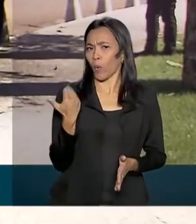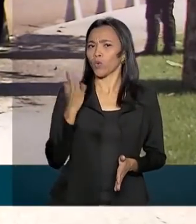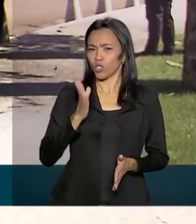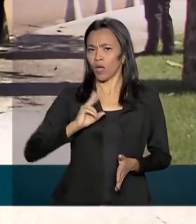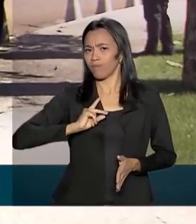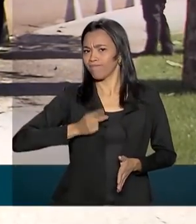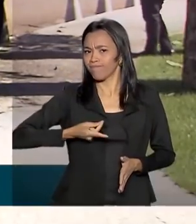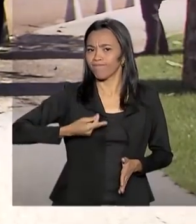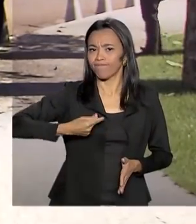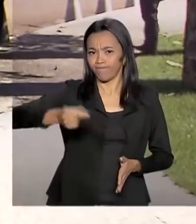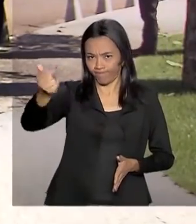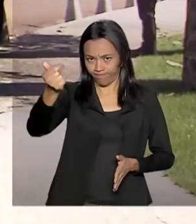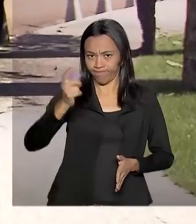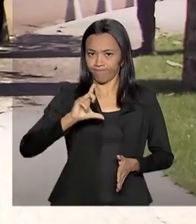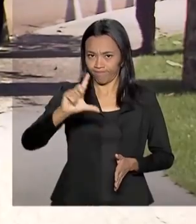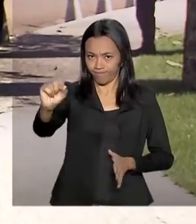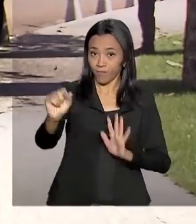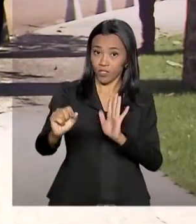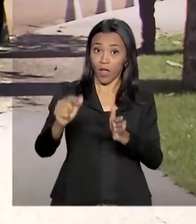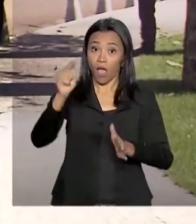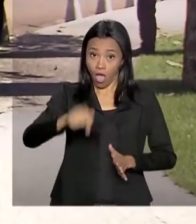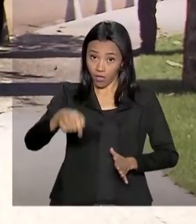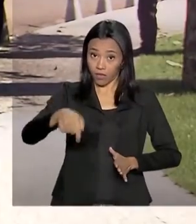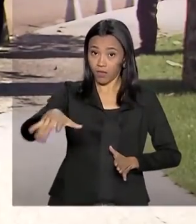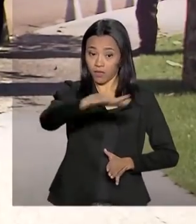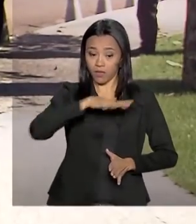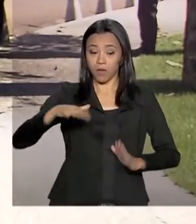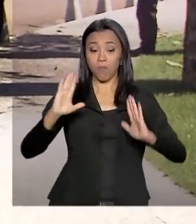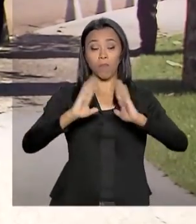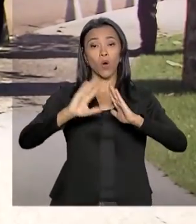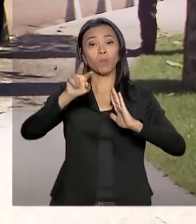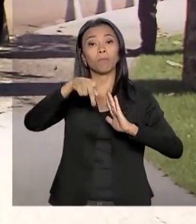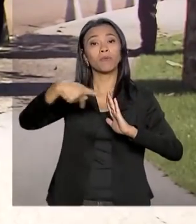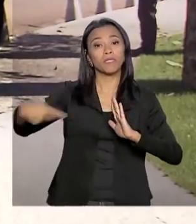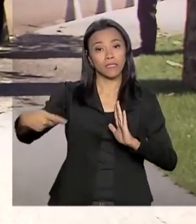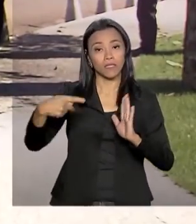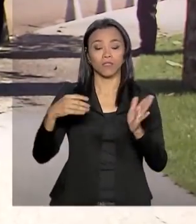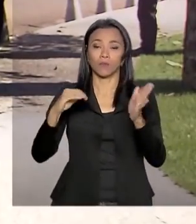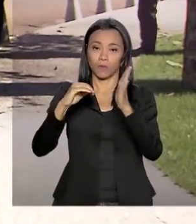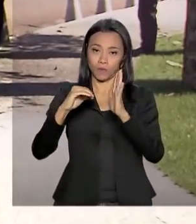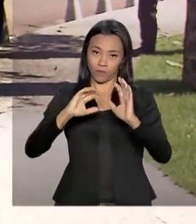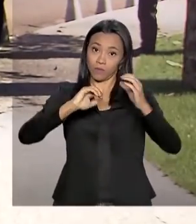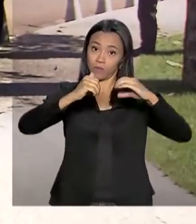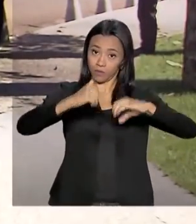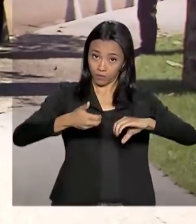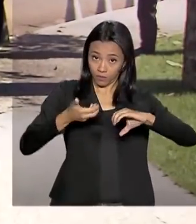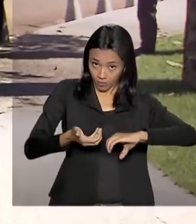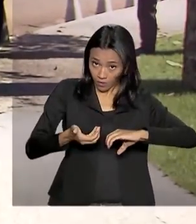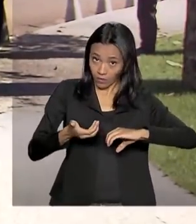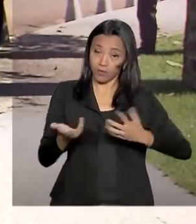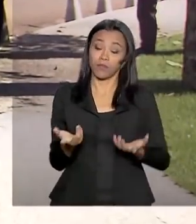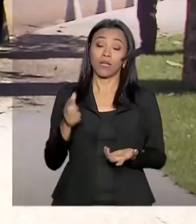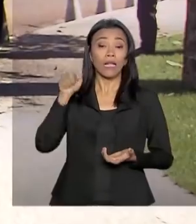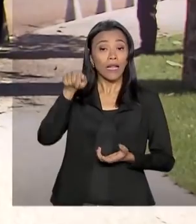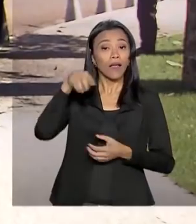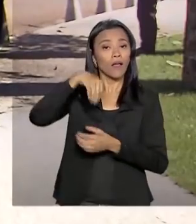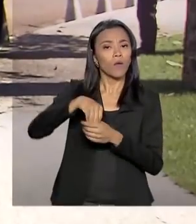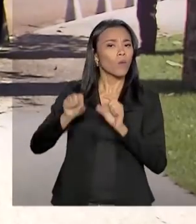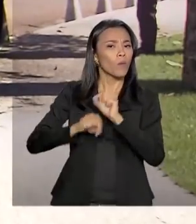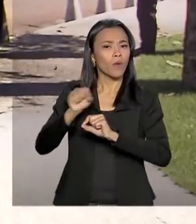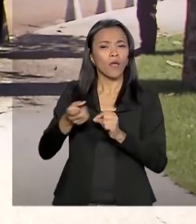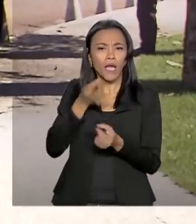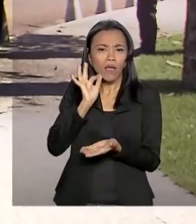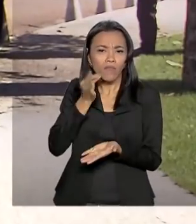oficial do Senado, onde mora o presidente do Congresso, Davi Alcolumbre. Lá dentro, durante esse café da manhã, o presidente